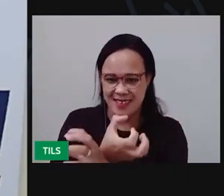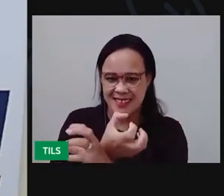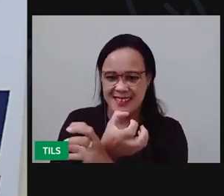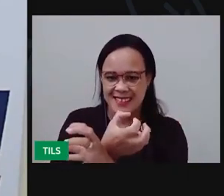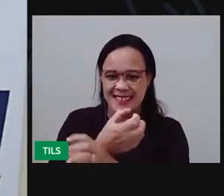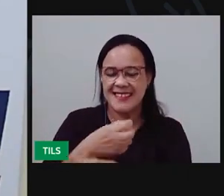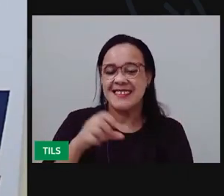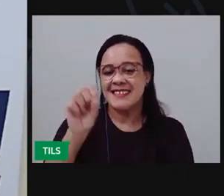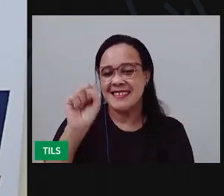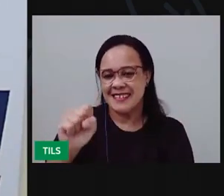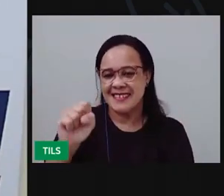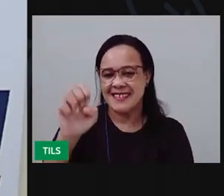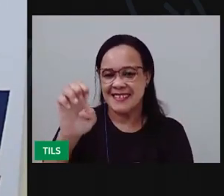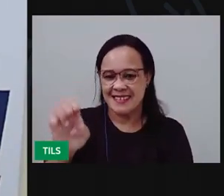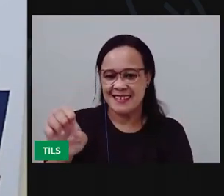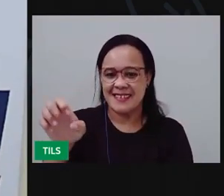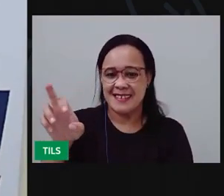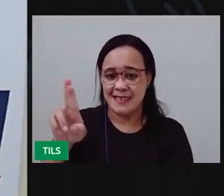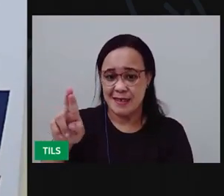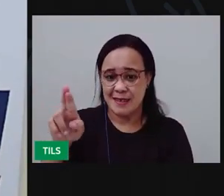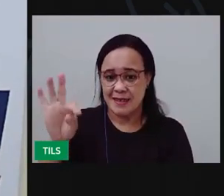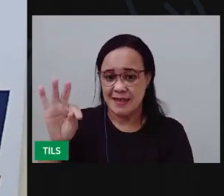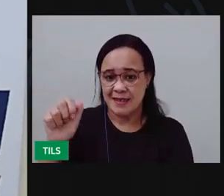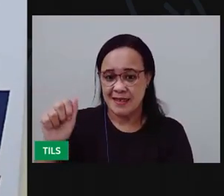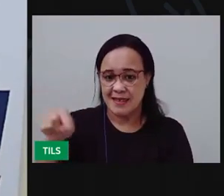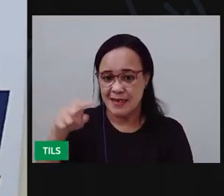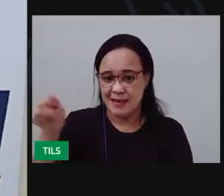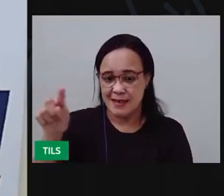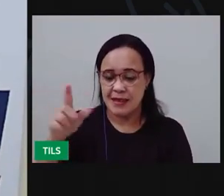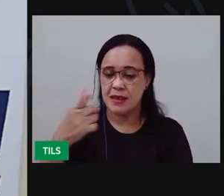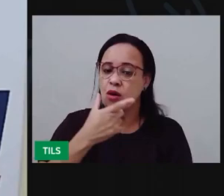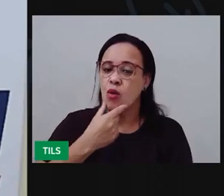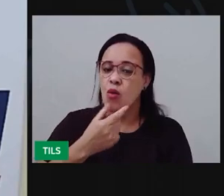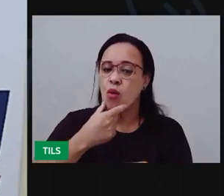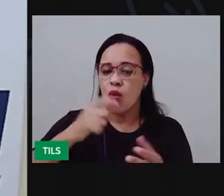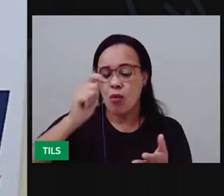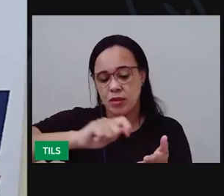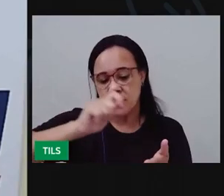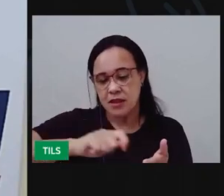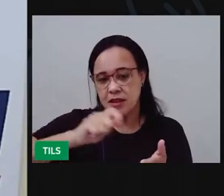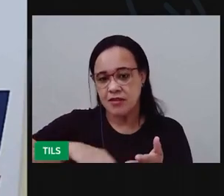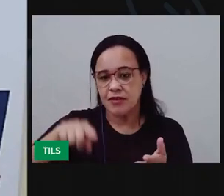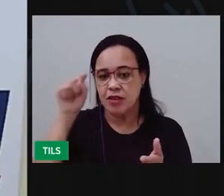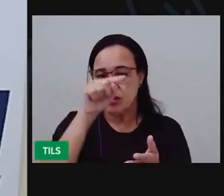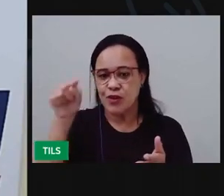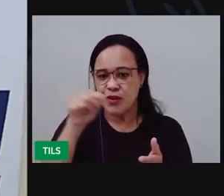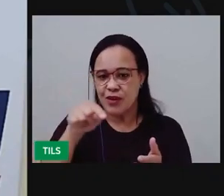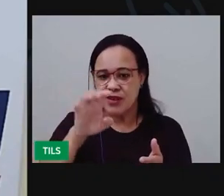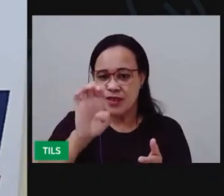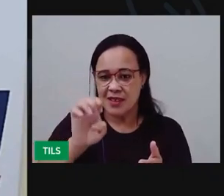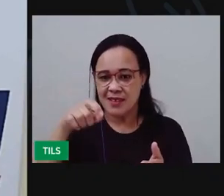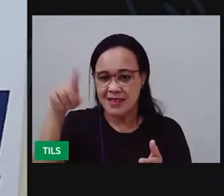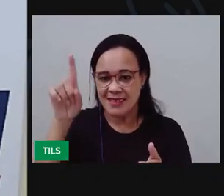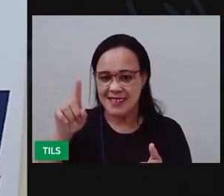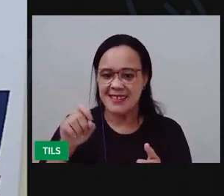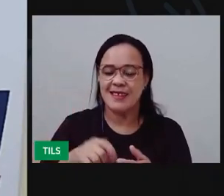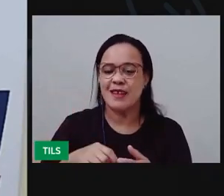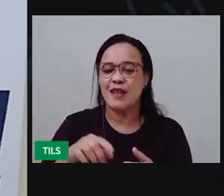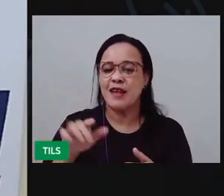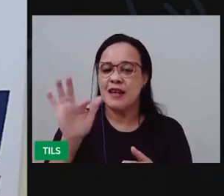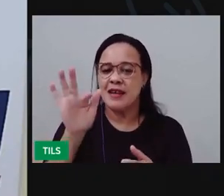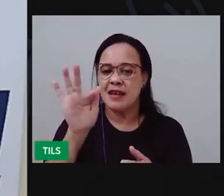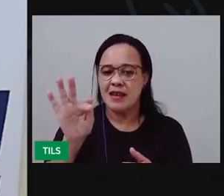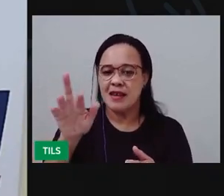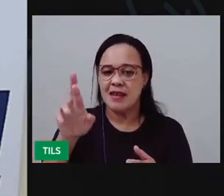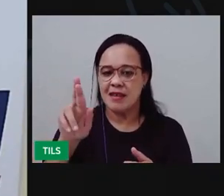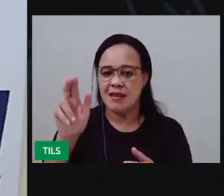por Zé Francisco. Olha a capa, a gravura que tem aqui na capa